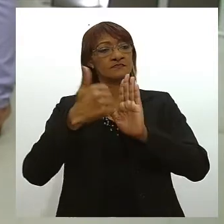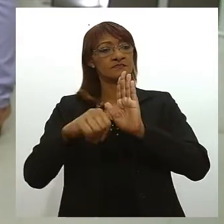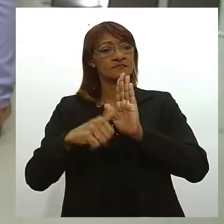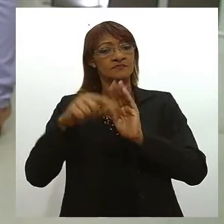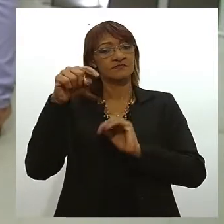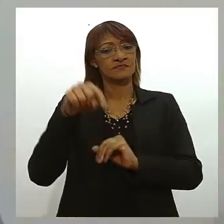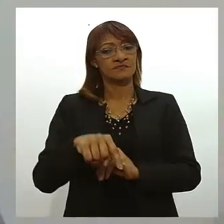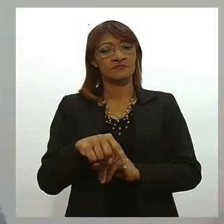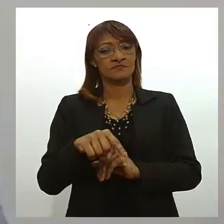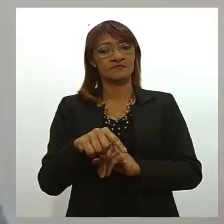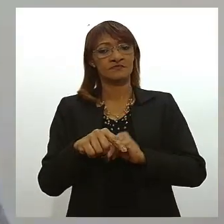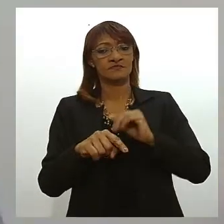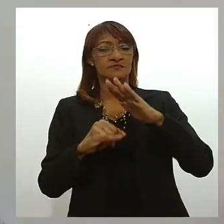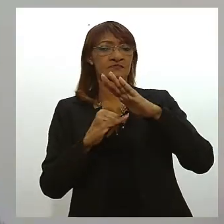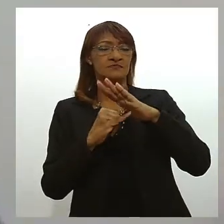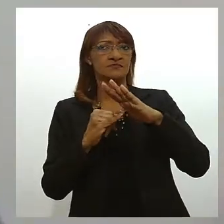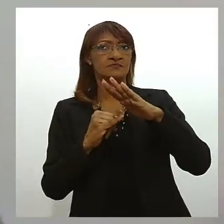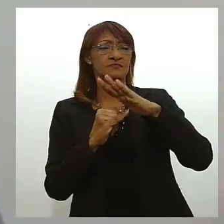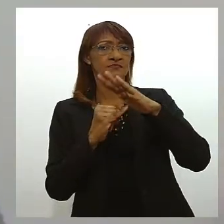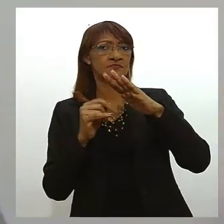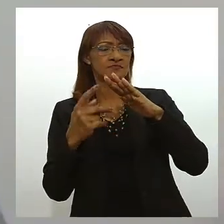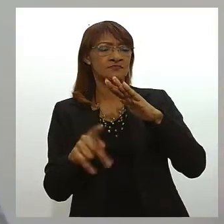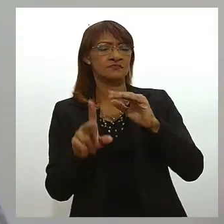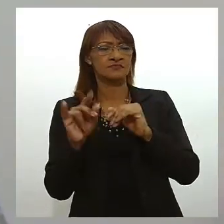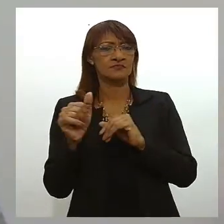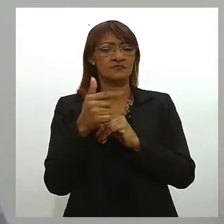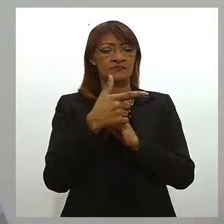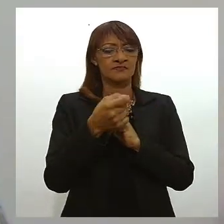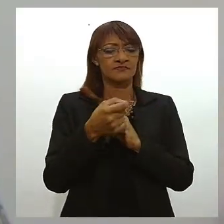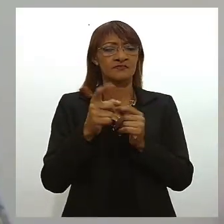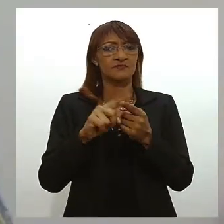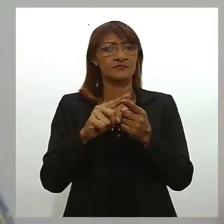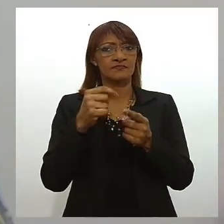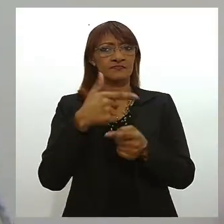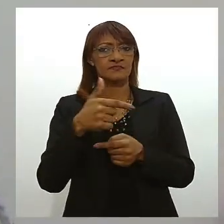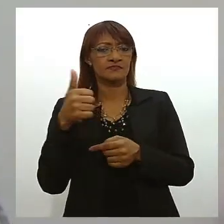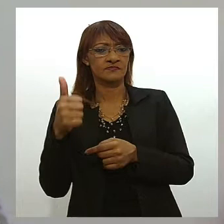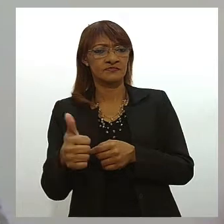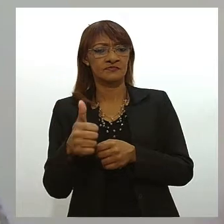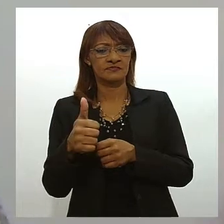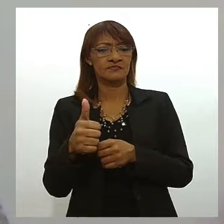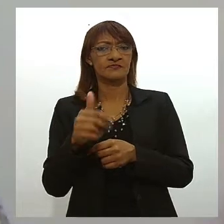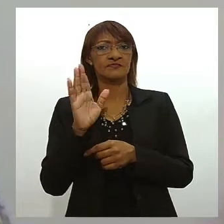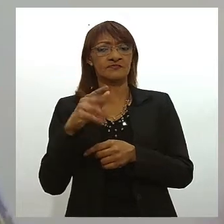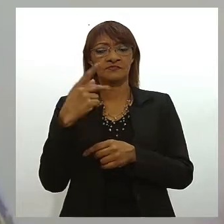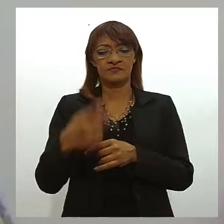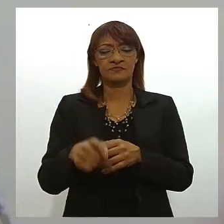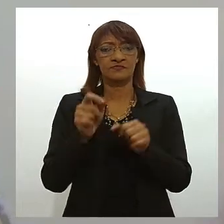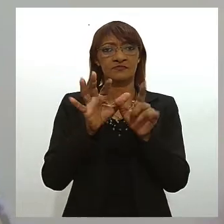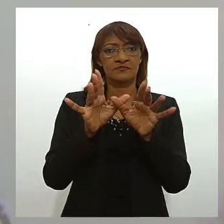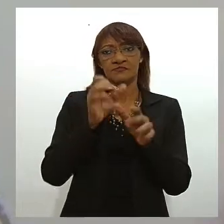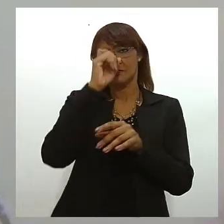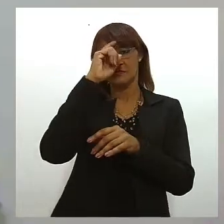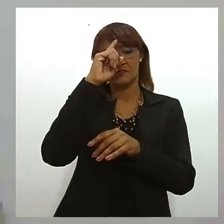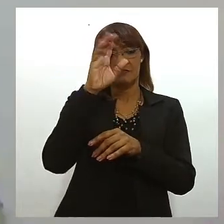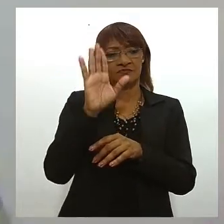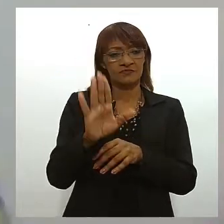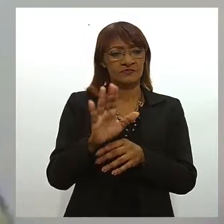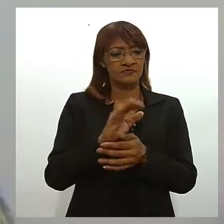loco, na instituição. Dia 20 e 21, eles estarão aqui no Hospital de Cirurgia, fazendo a avaliação dos nossos processos, dos nossos protocolos institucionais,